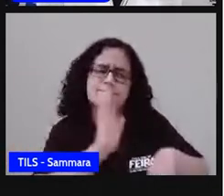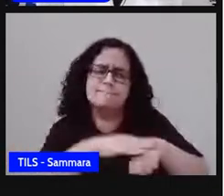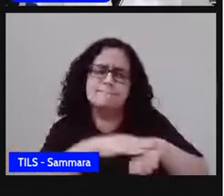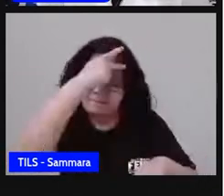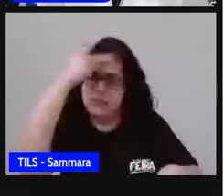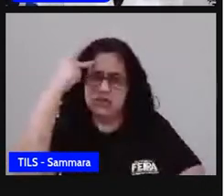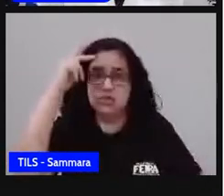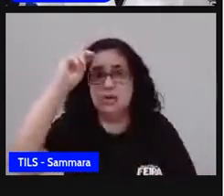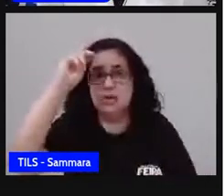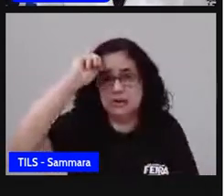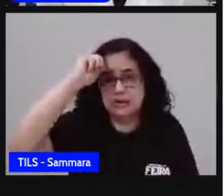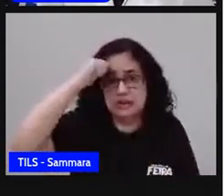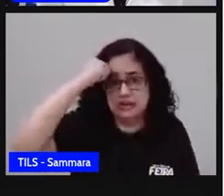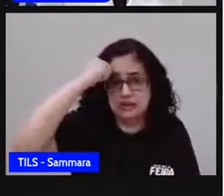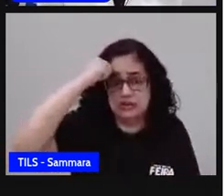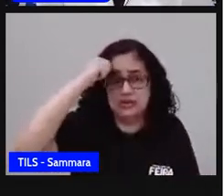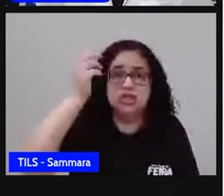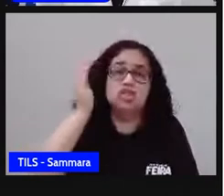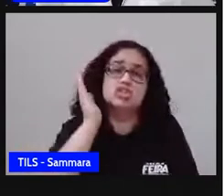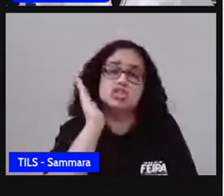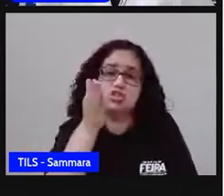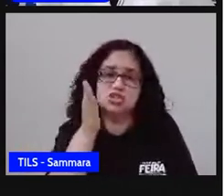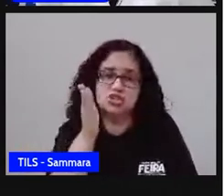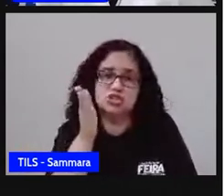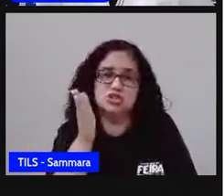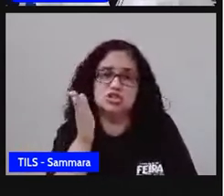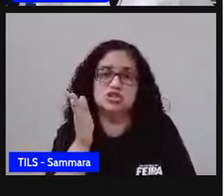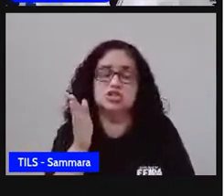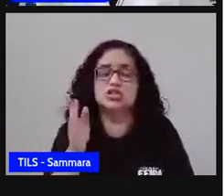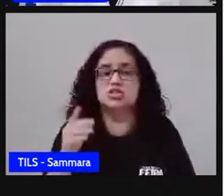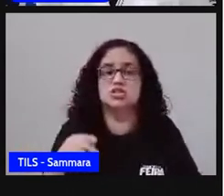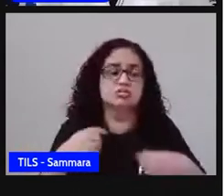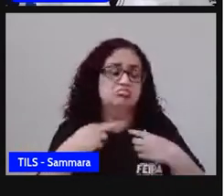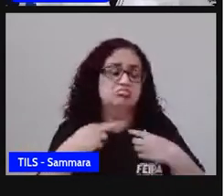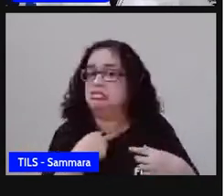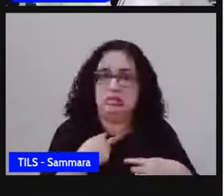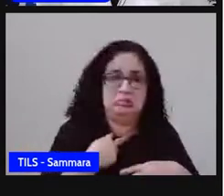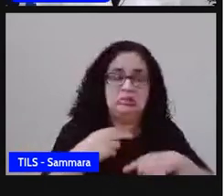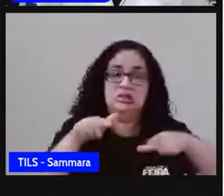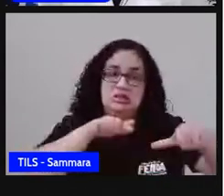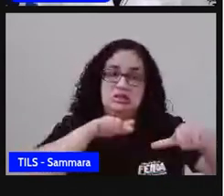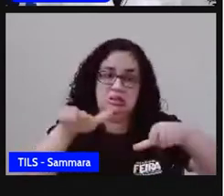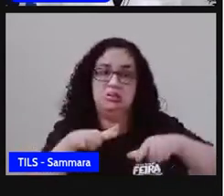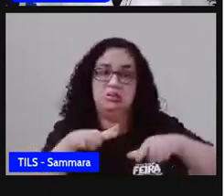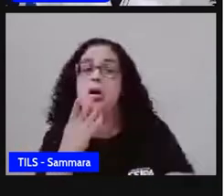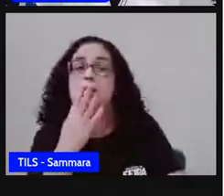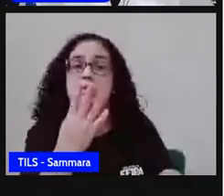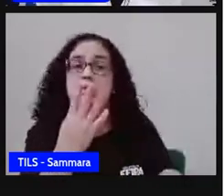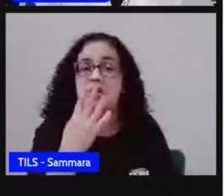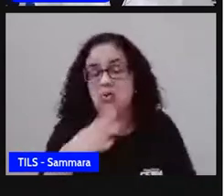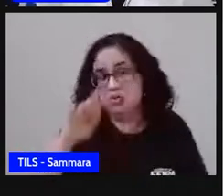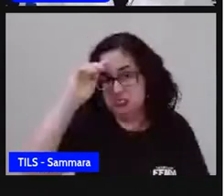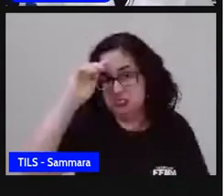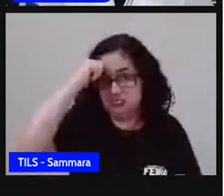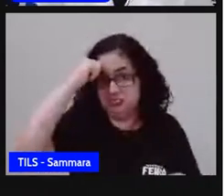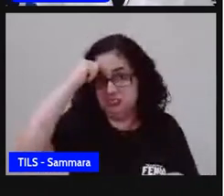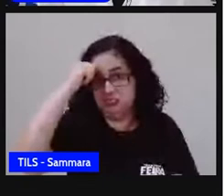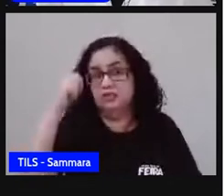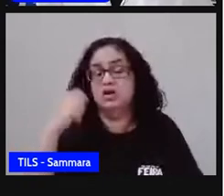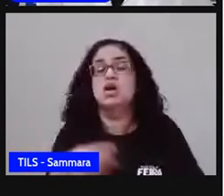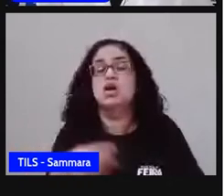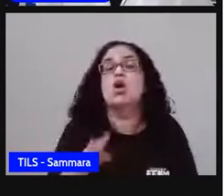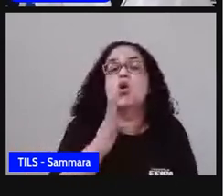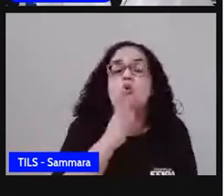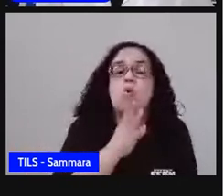negras que já foram impedidas de assumir uma vaga de emprego por causa da cor da sua pele? Você